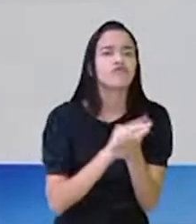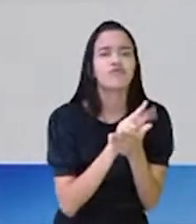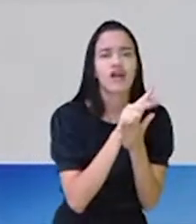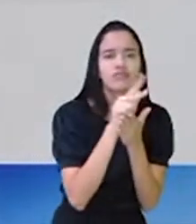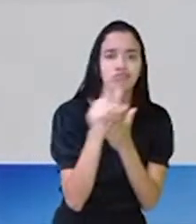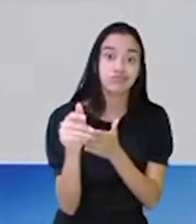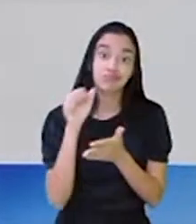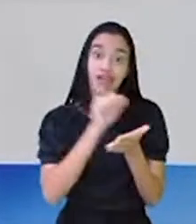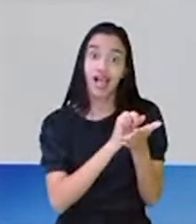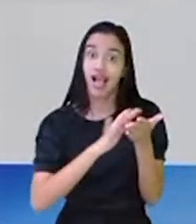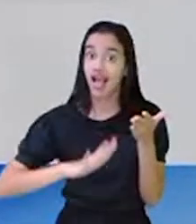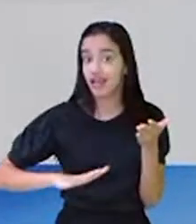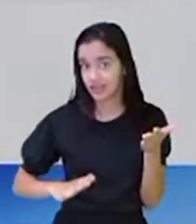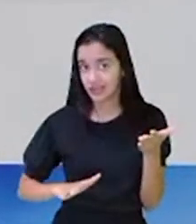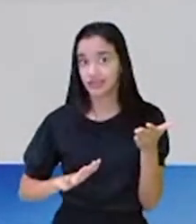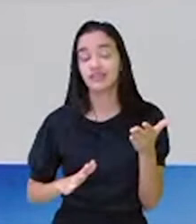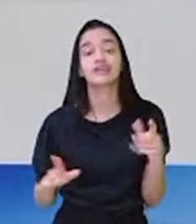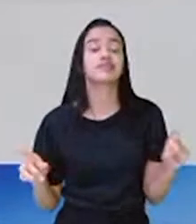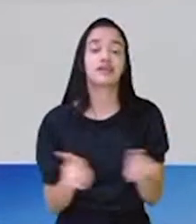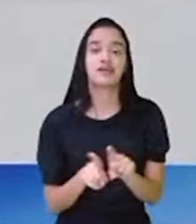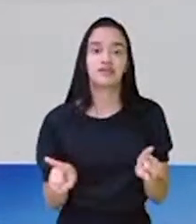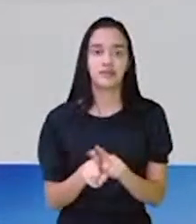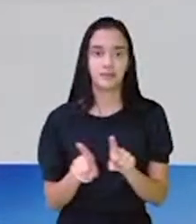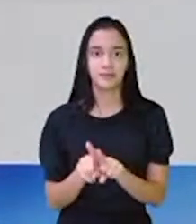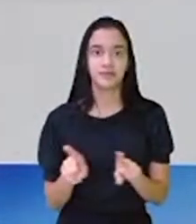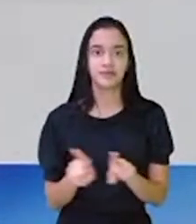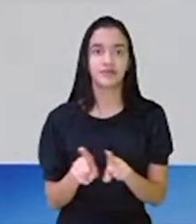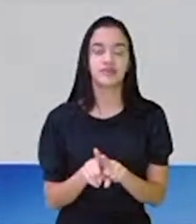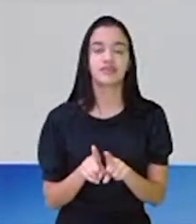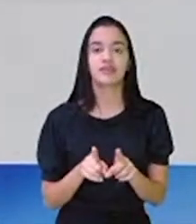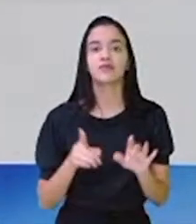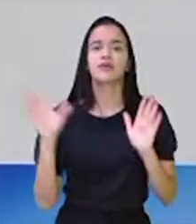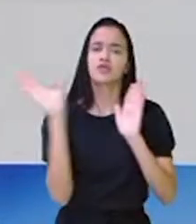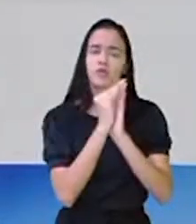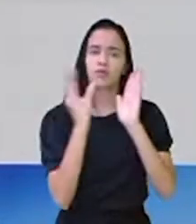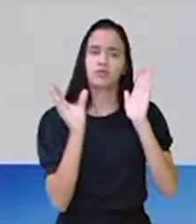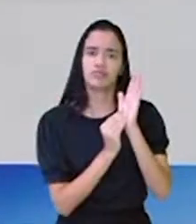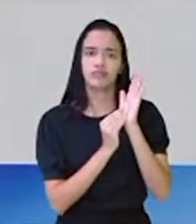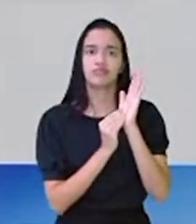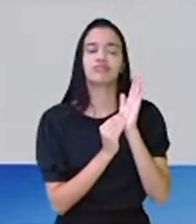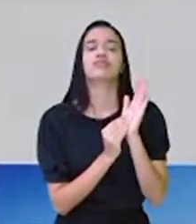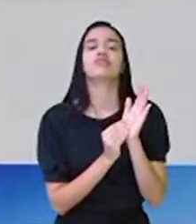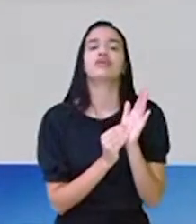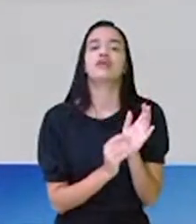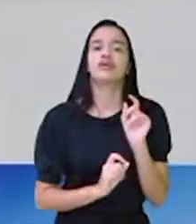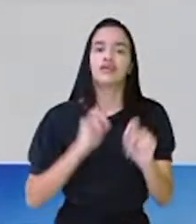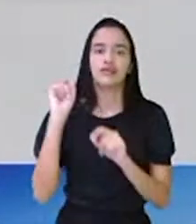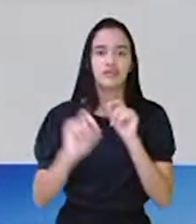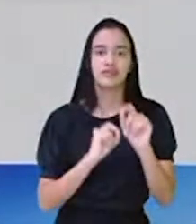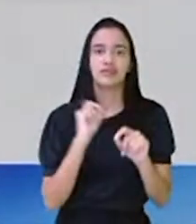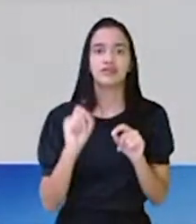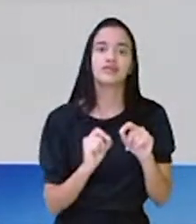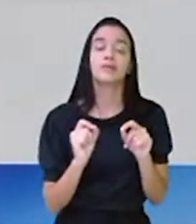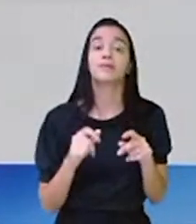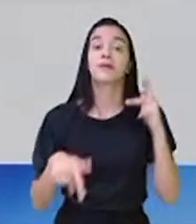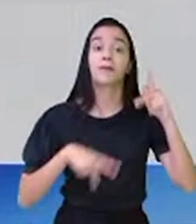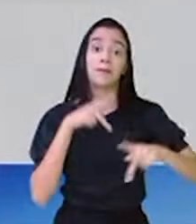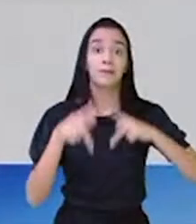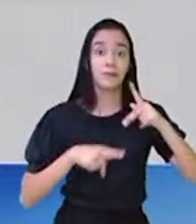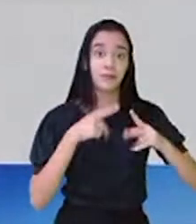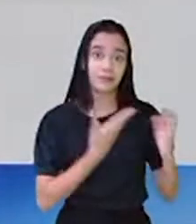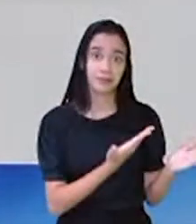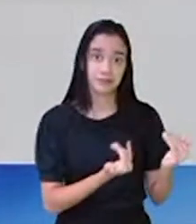atividades. Você pode encontrar vários conteúdos que é voltado justamente para o público